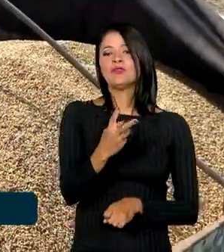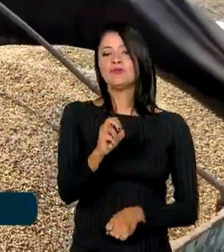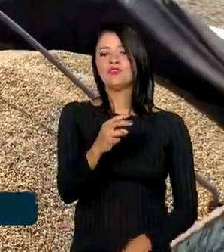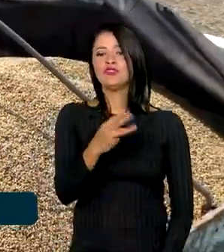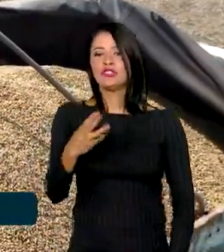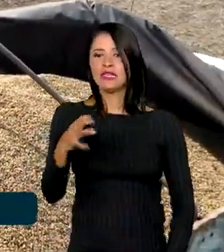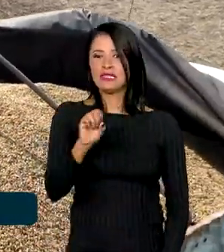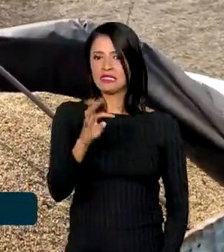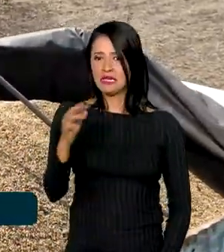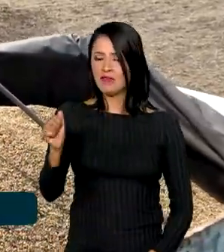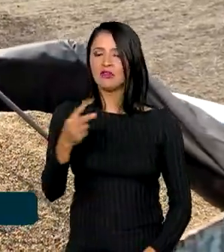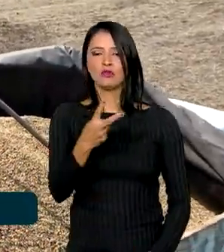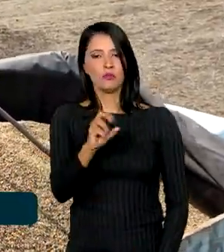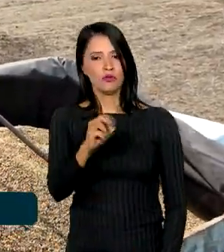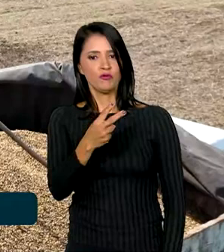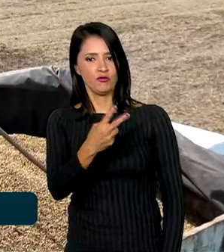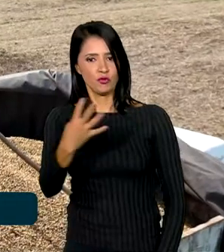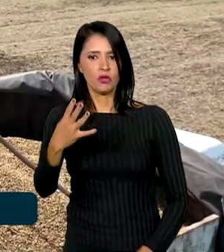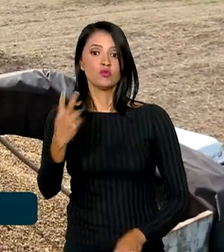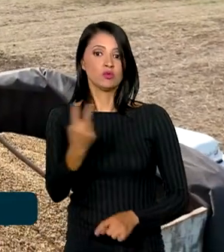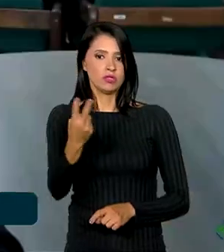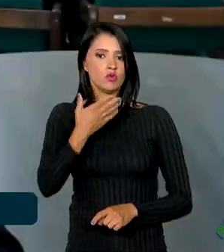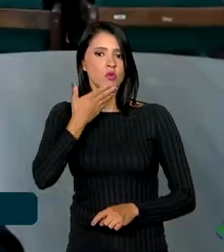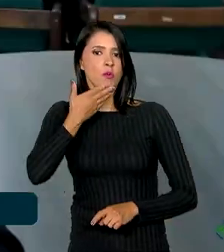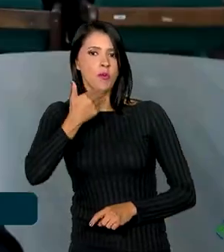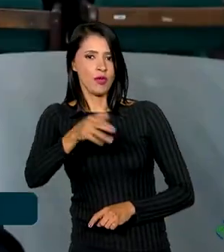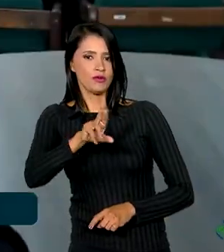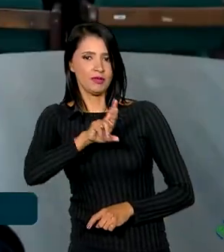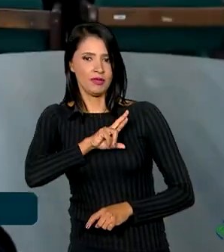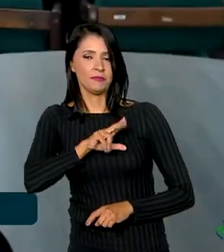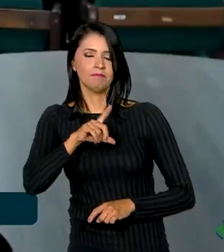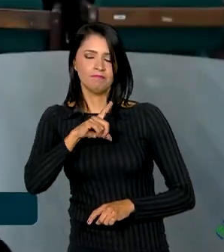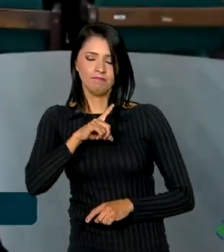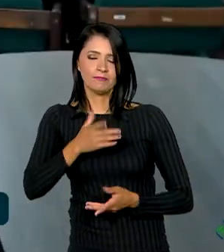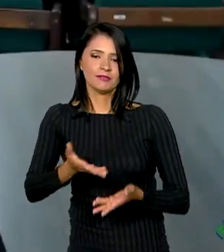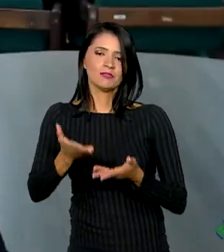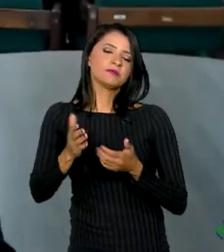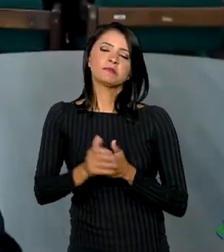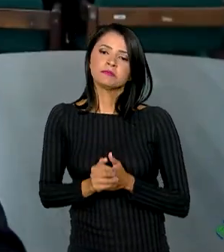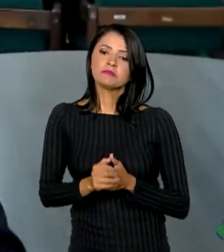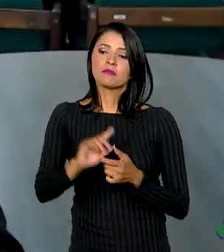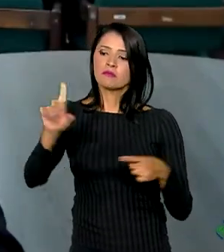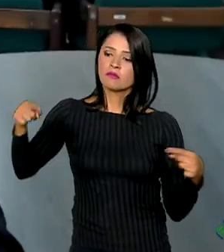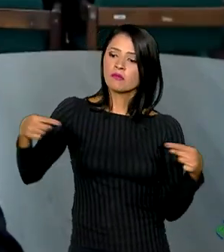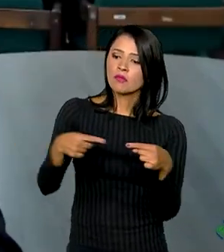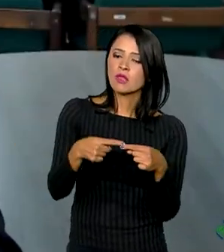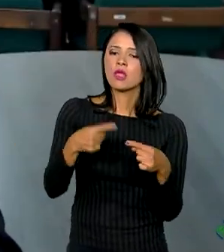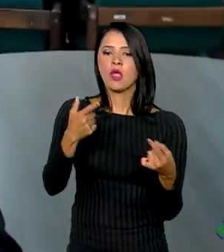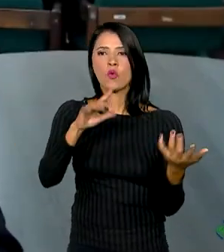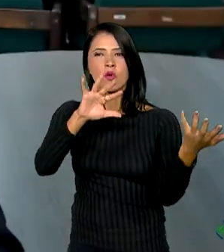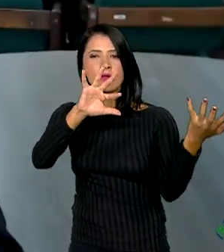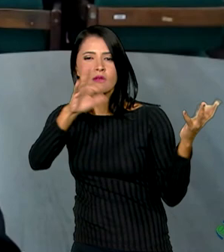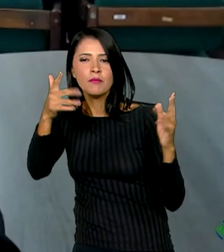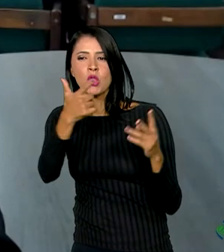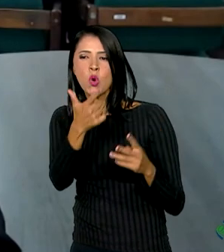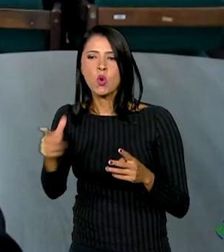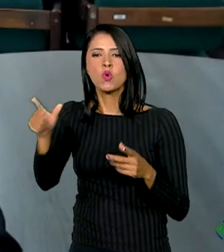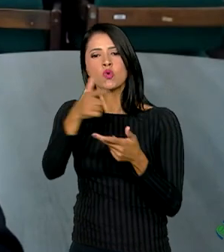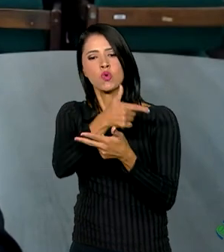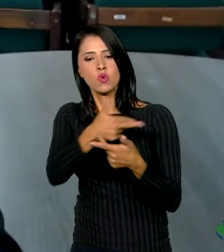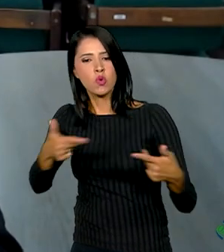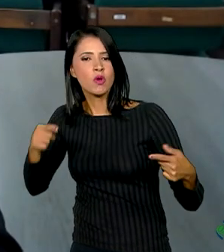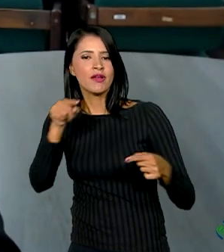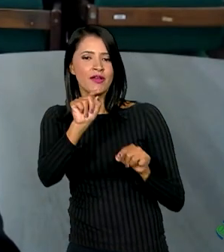ter o segundo melhor resultado da história. A combinação de condições climáticas e outros fatores torna